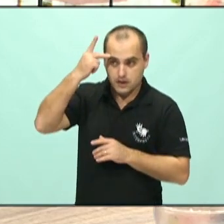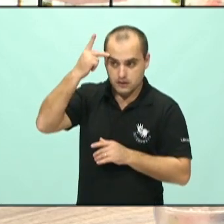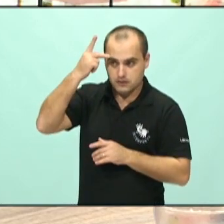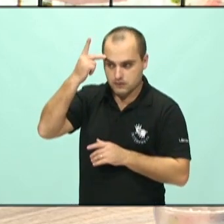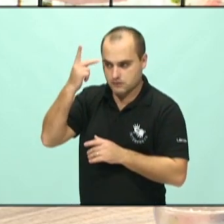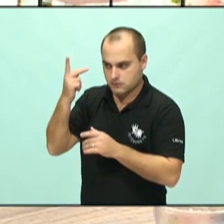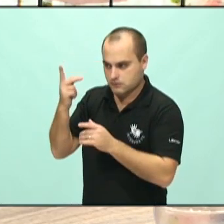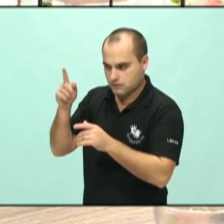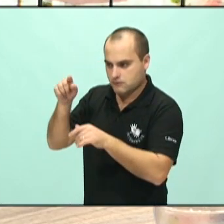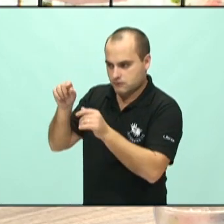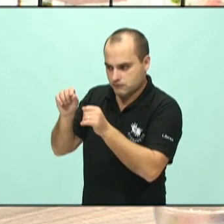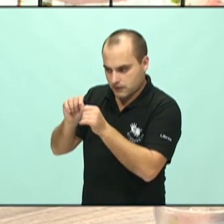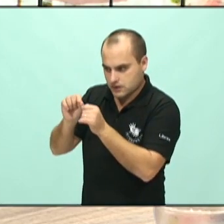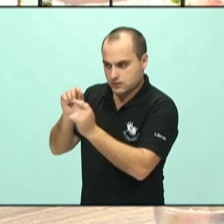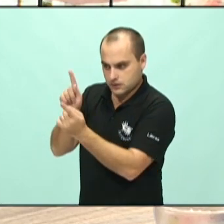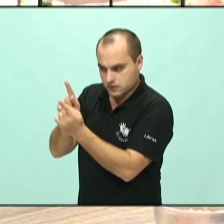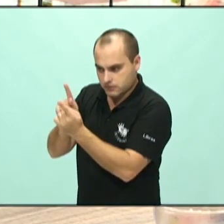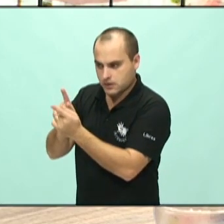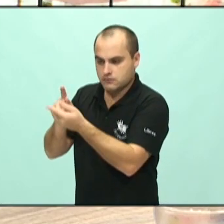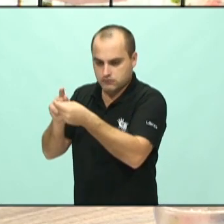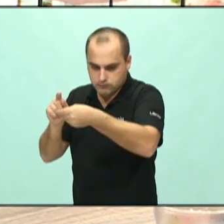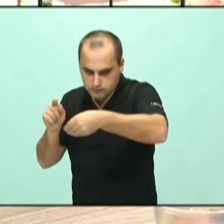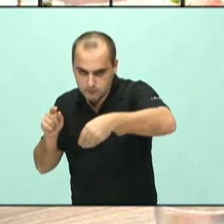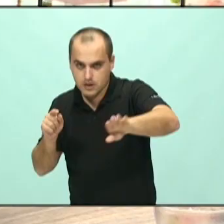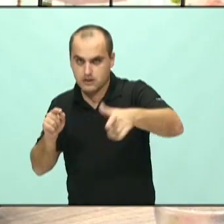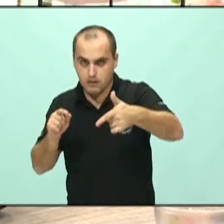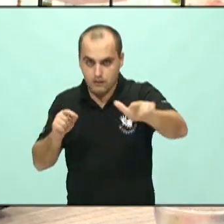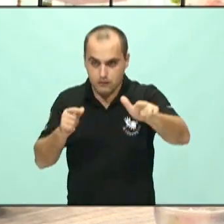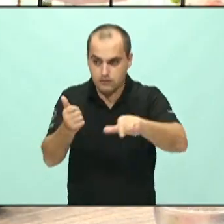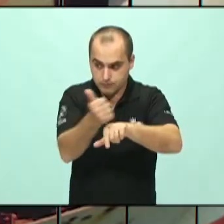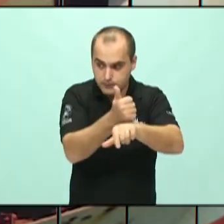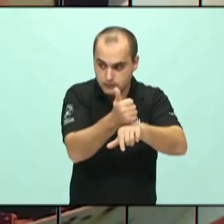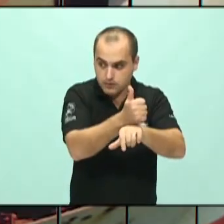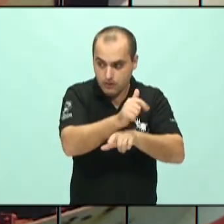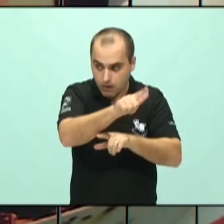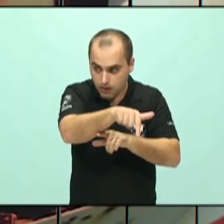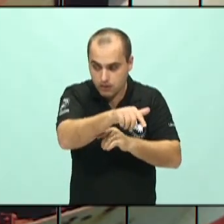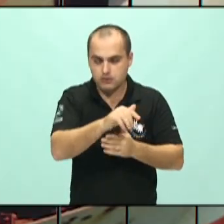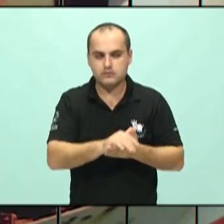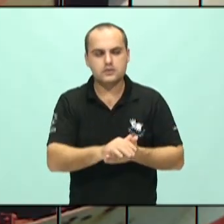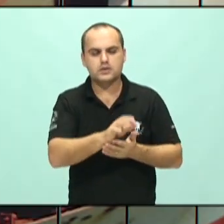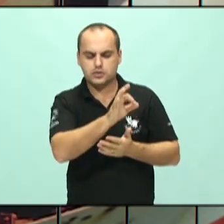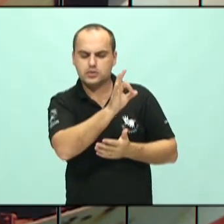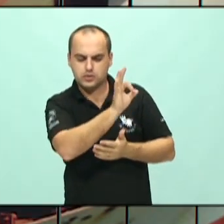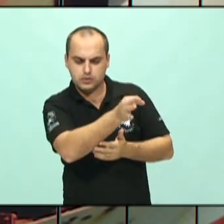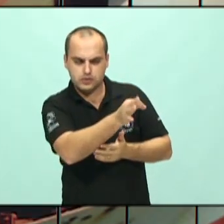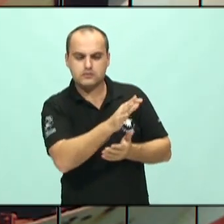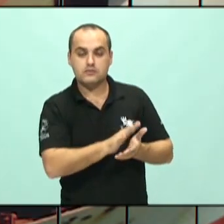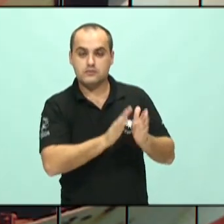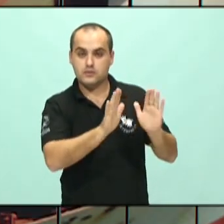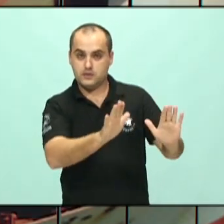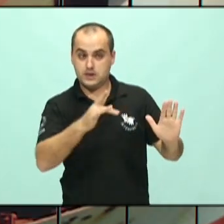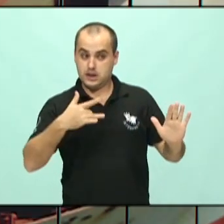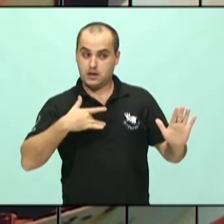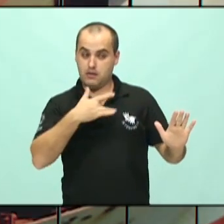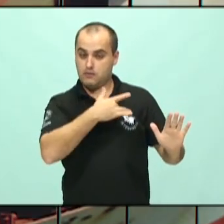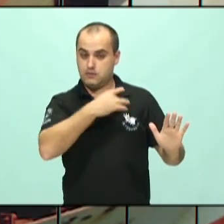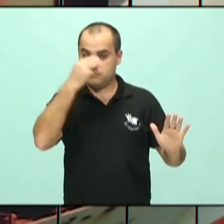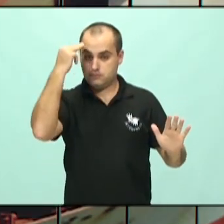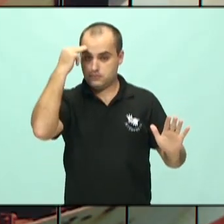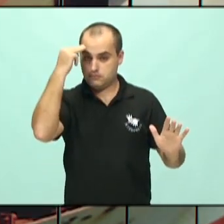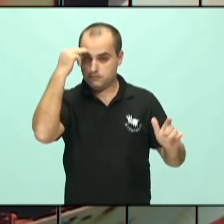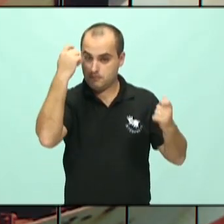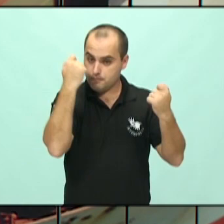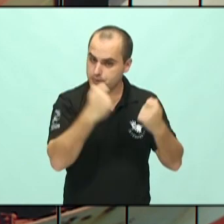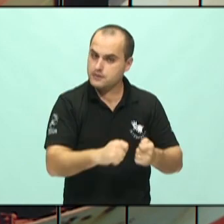profissionais? Sim, sim, com certeza. Hoje a gente entende que o tratamento da saúde mental tem que ser com uma